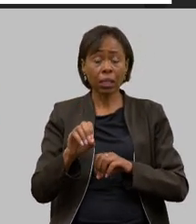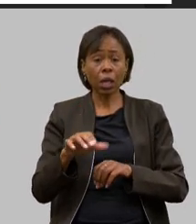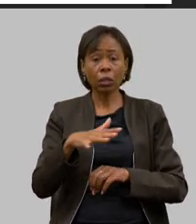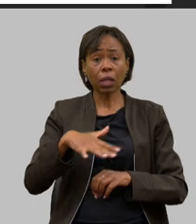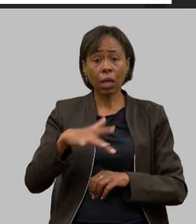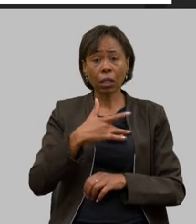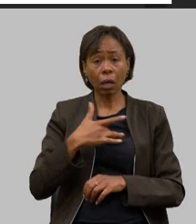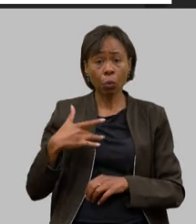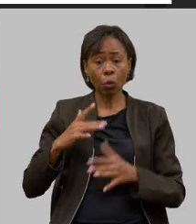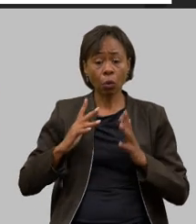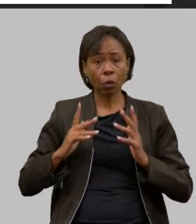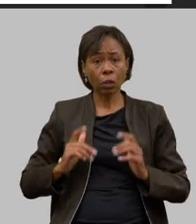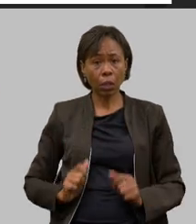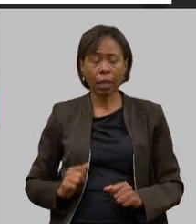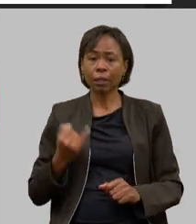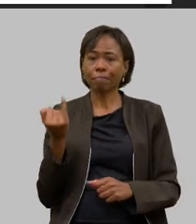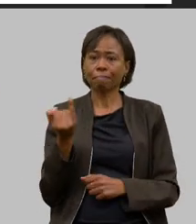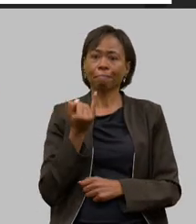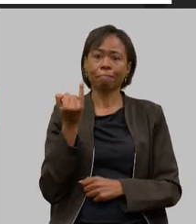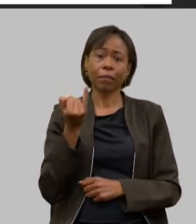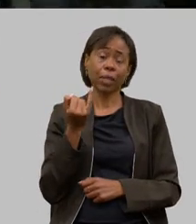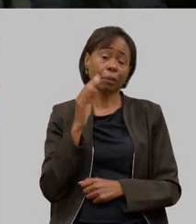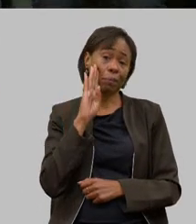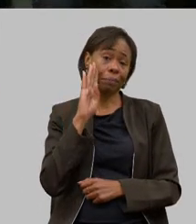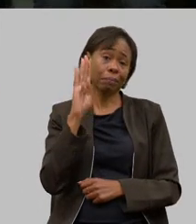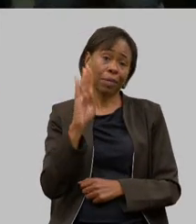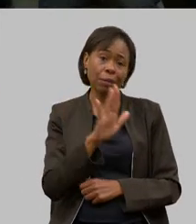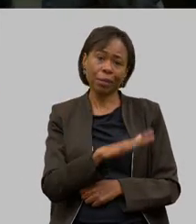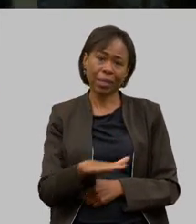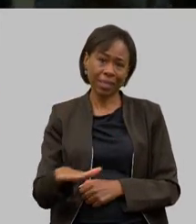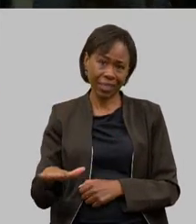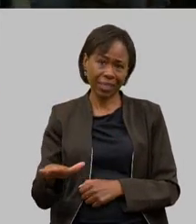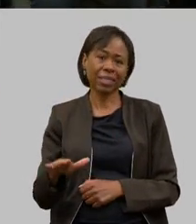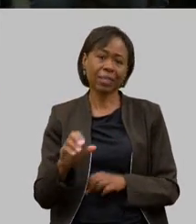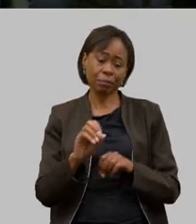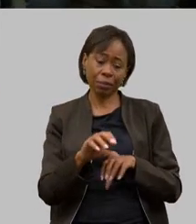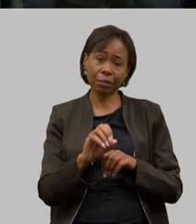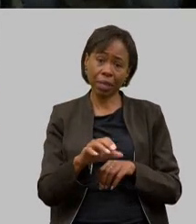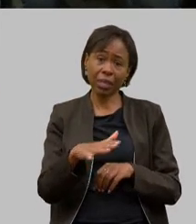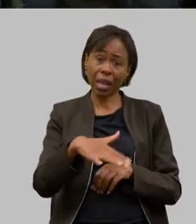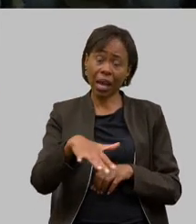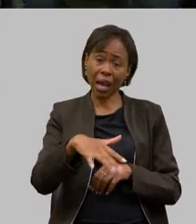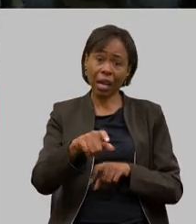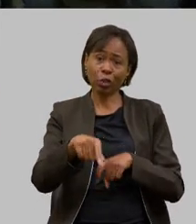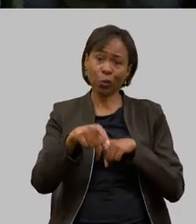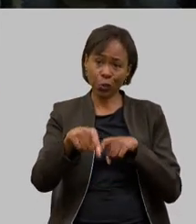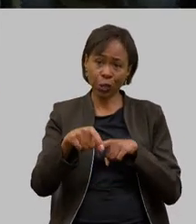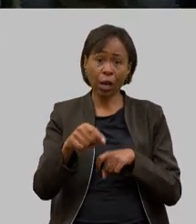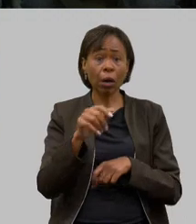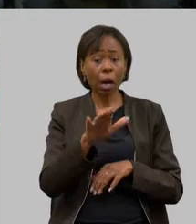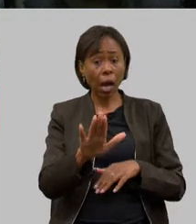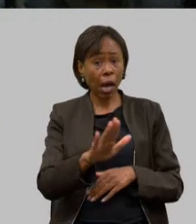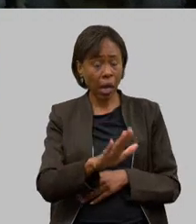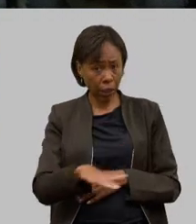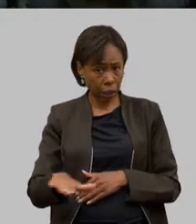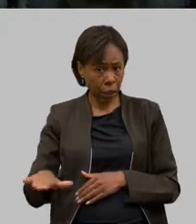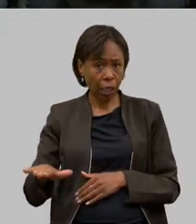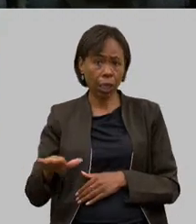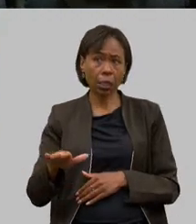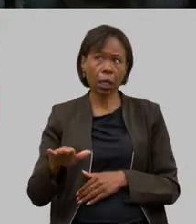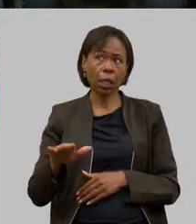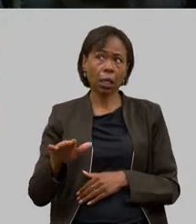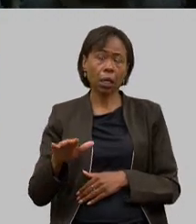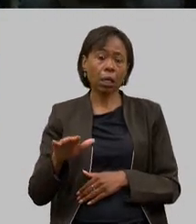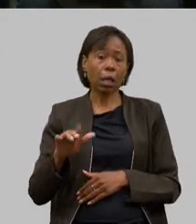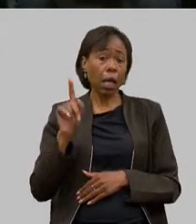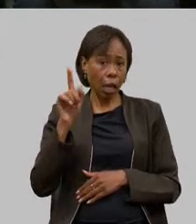fundamental principalmente Zé Laviola com as crianças as crianças do meio rural eu tenho um exemplo que é dado lá não desmerecendo o motorista do caminhão do